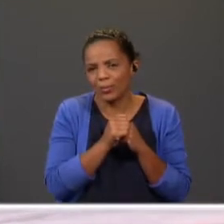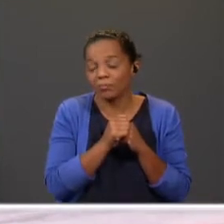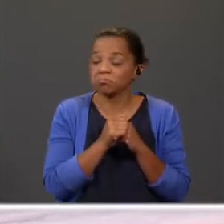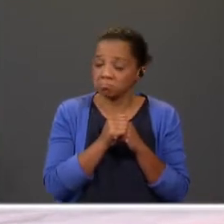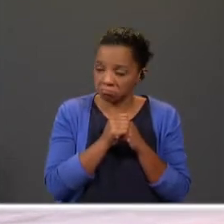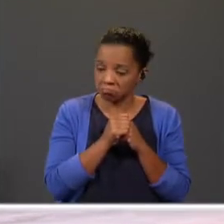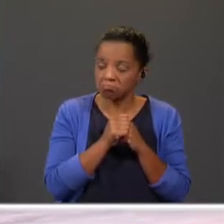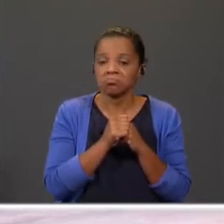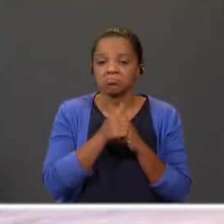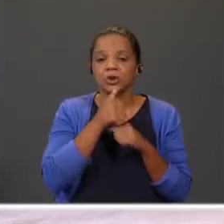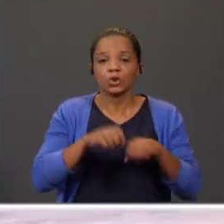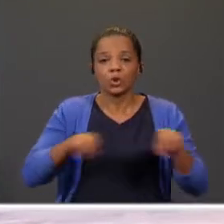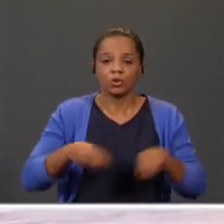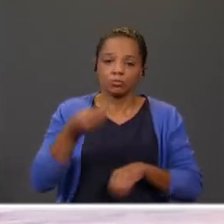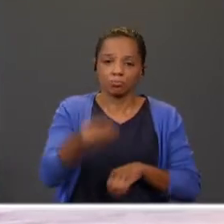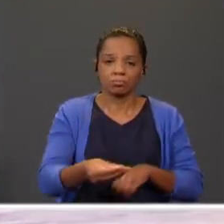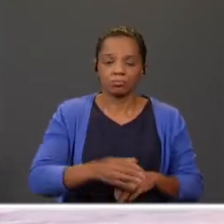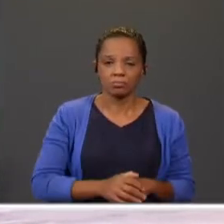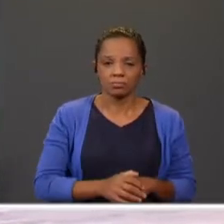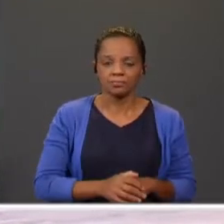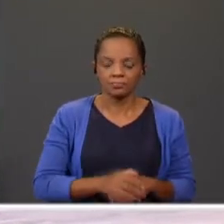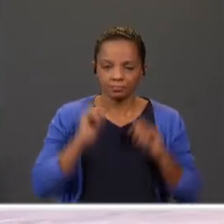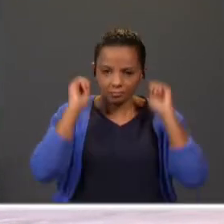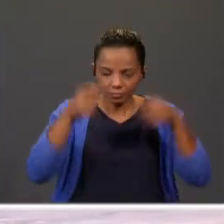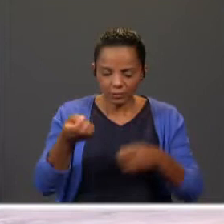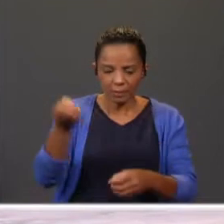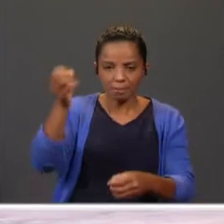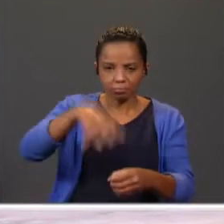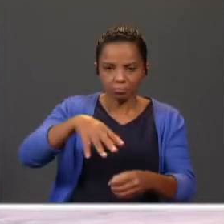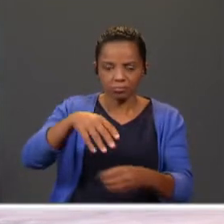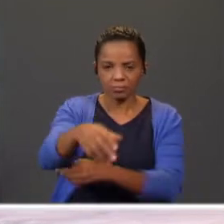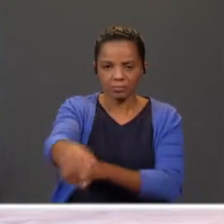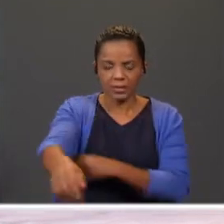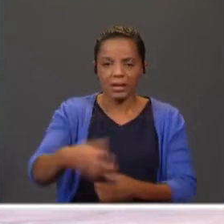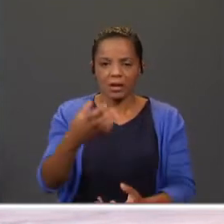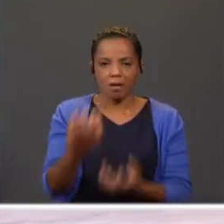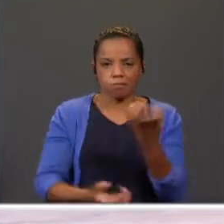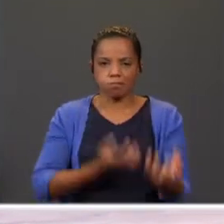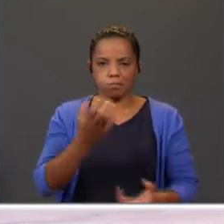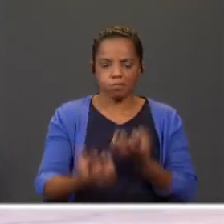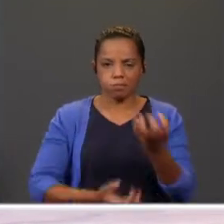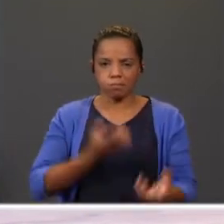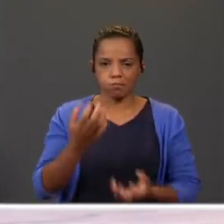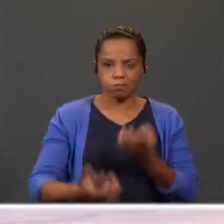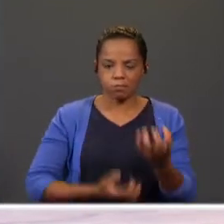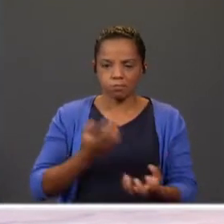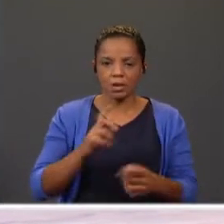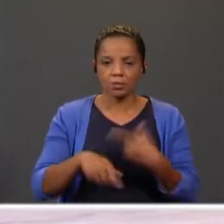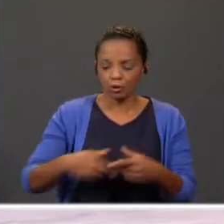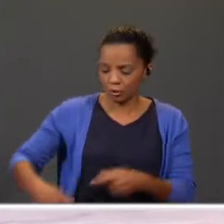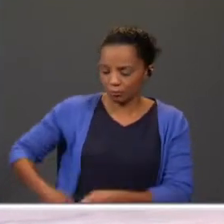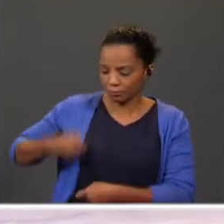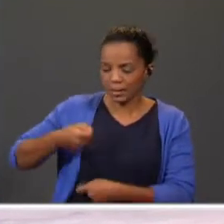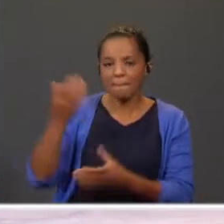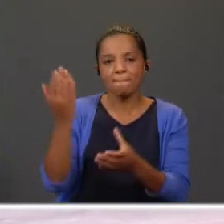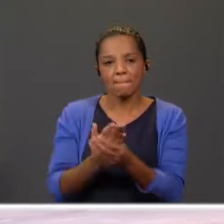Trouxeram-lhe um pedaço de chouriço. Ele botou-o à panela e, enquanto se cozia, tirou do alforo os pão e